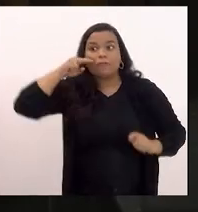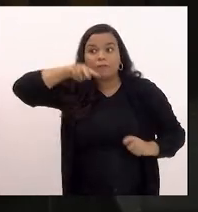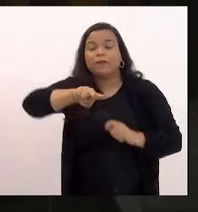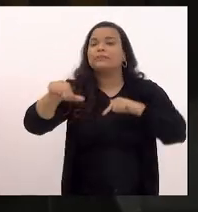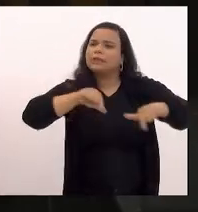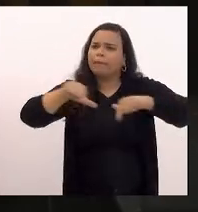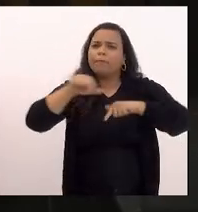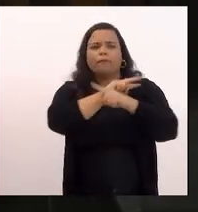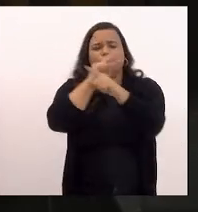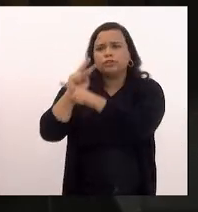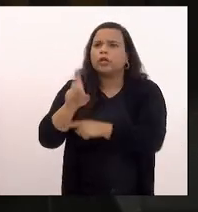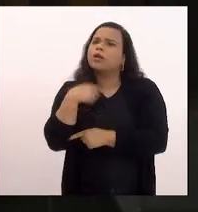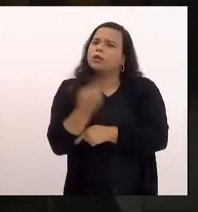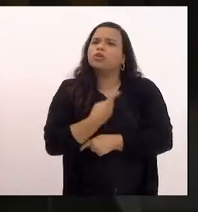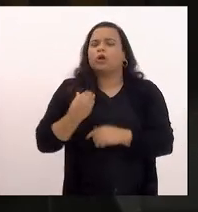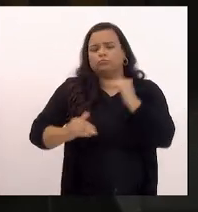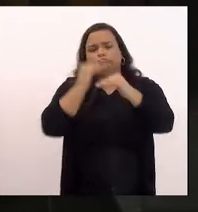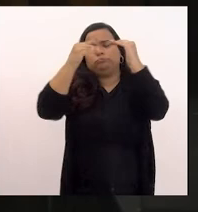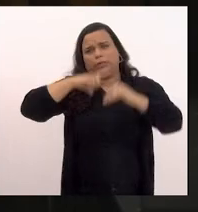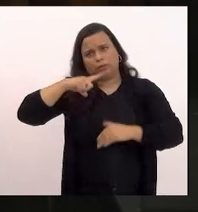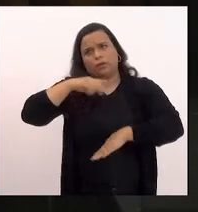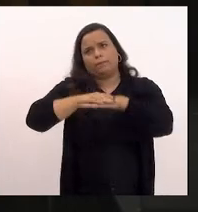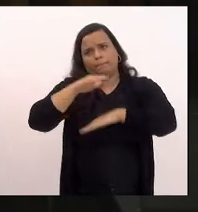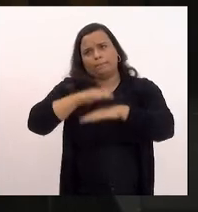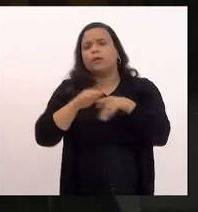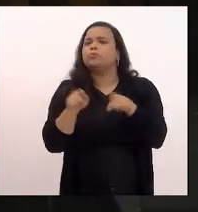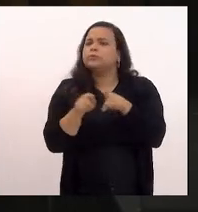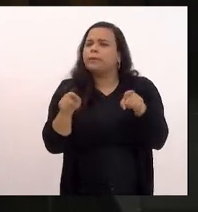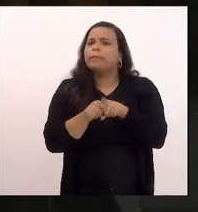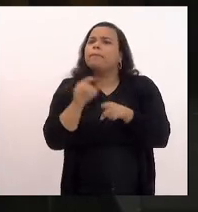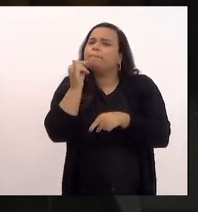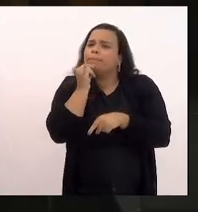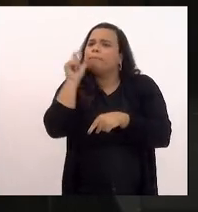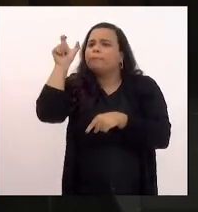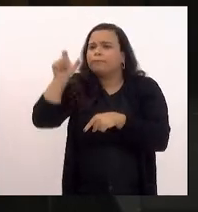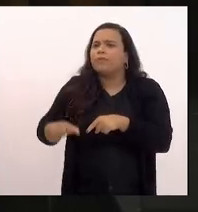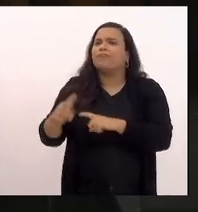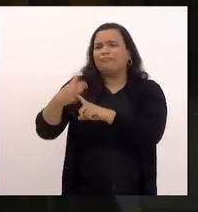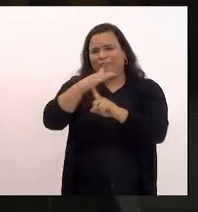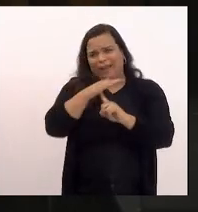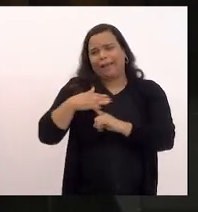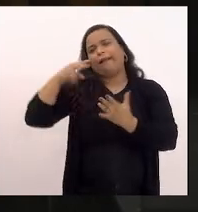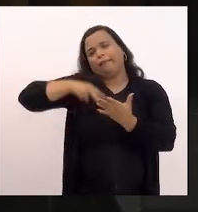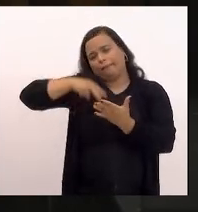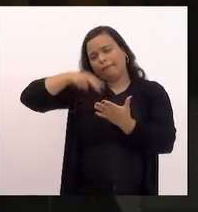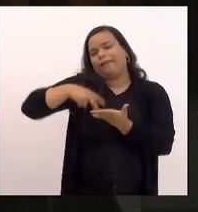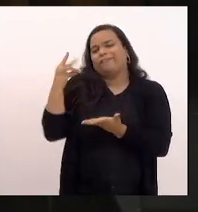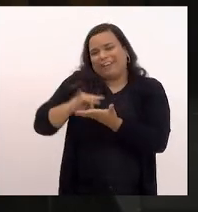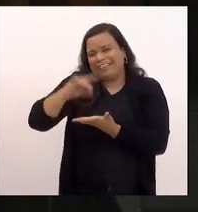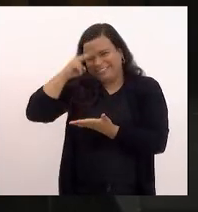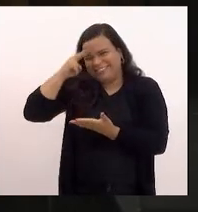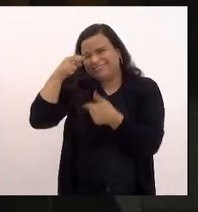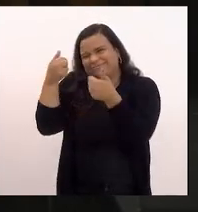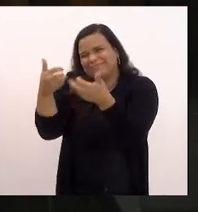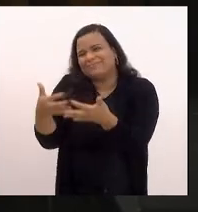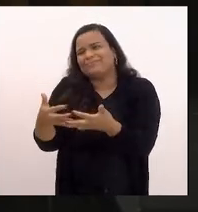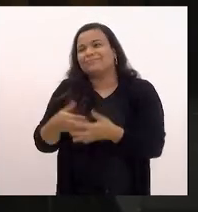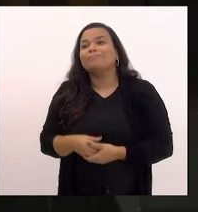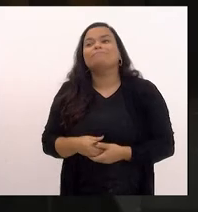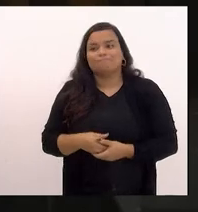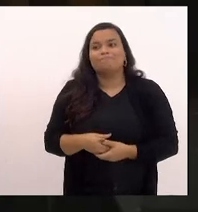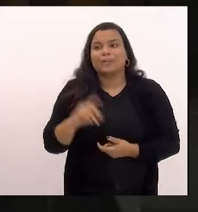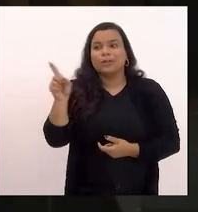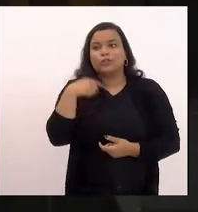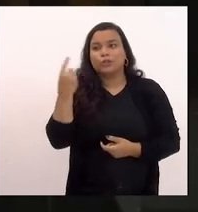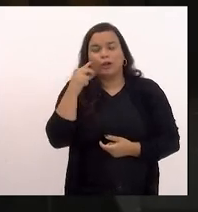que nós também estamos desenvolvendo como por exemplo no exemplo da feira ler pra valer que eu já dei aqui anteriormente que nós levantamos uma